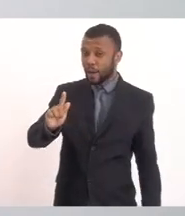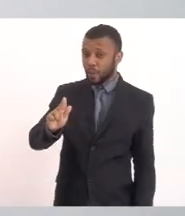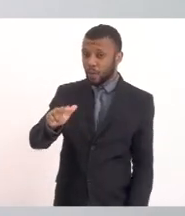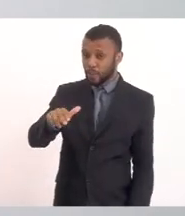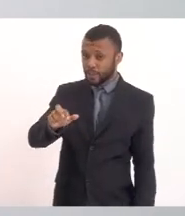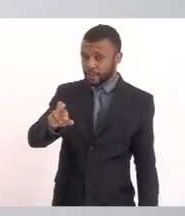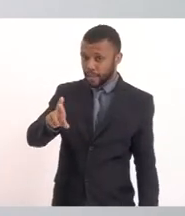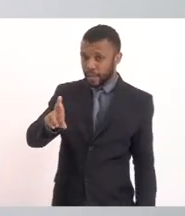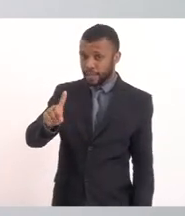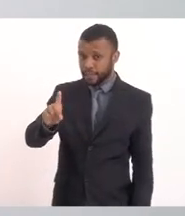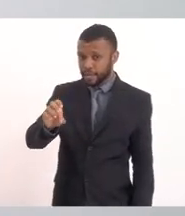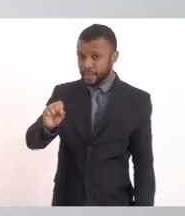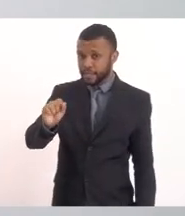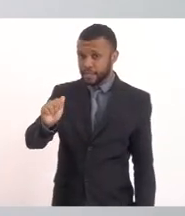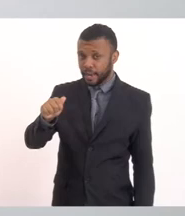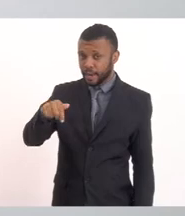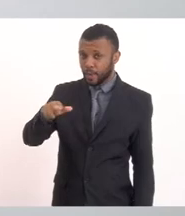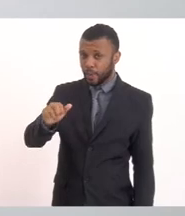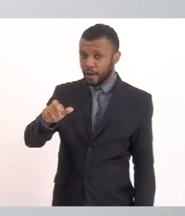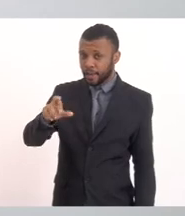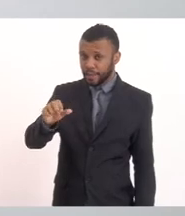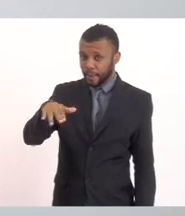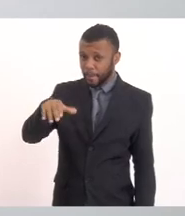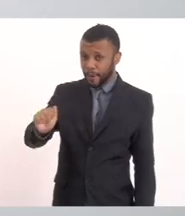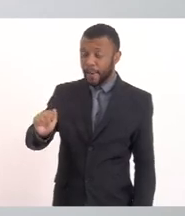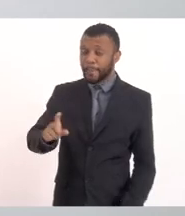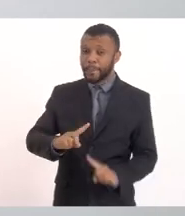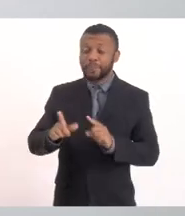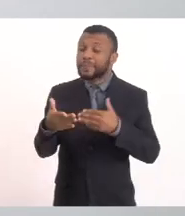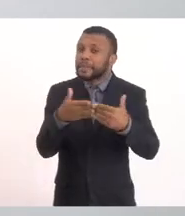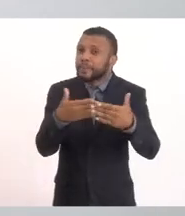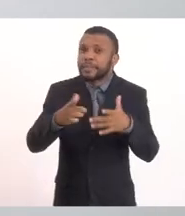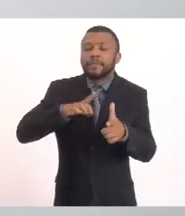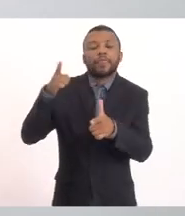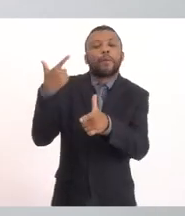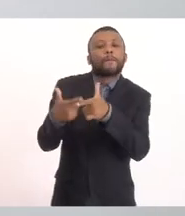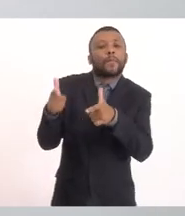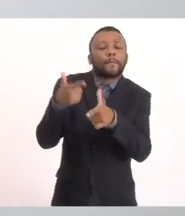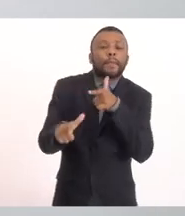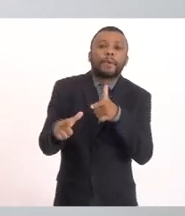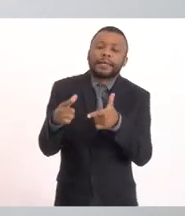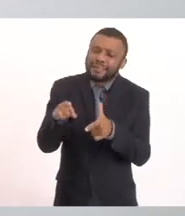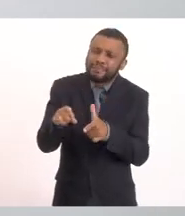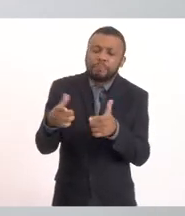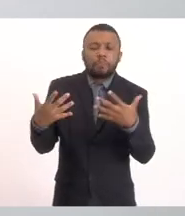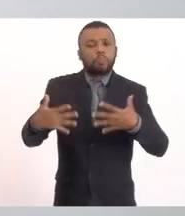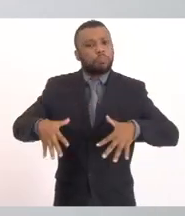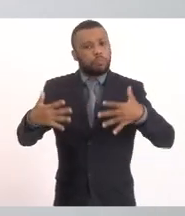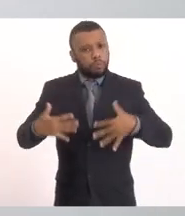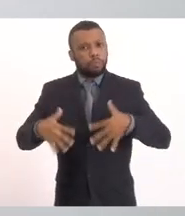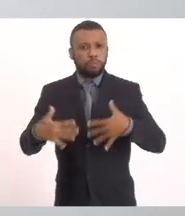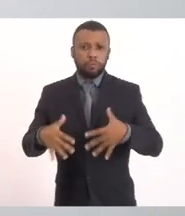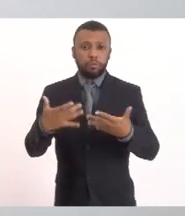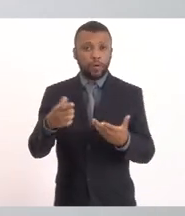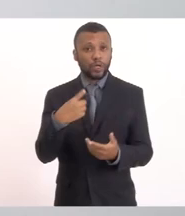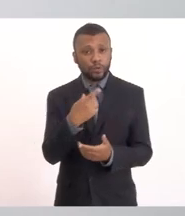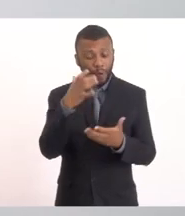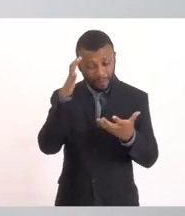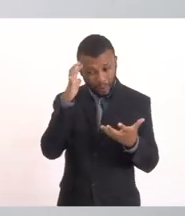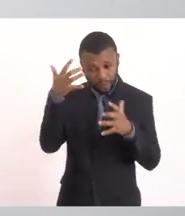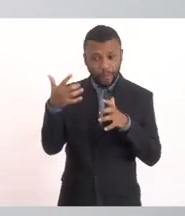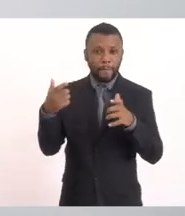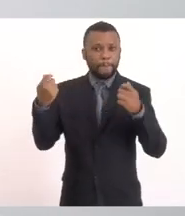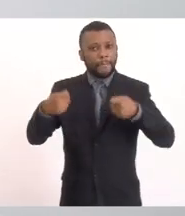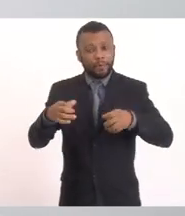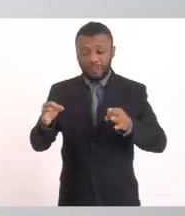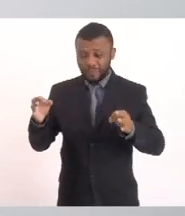independente Da gente estar com esse problema crucial Que tem que ser resolvido Com obras